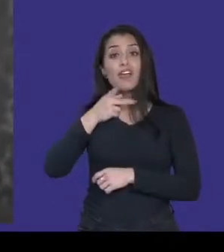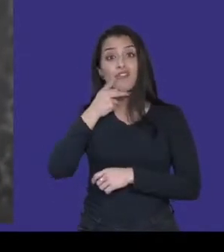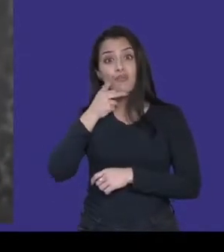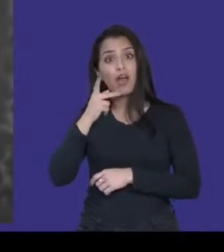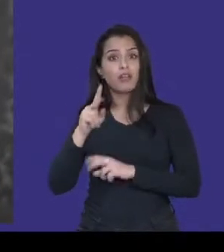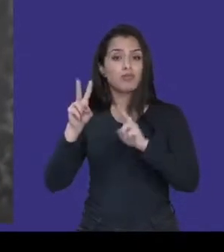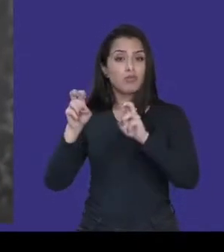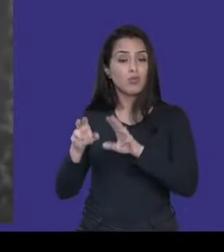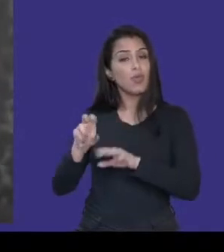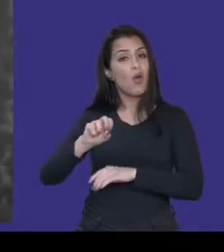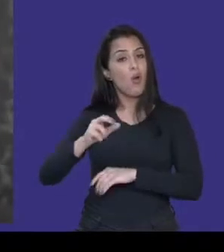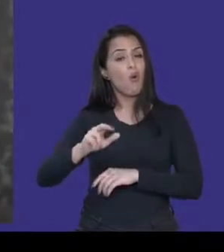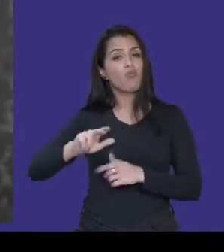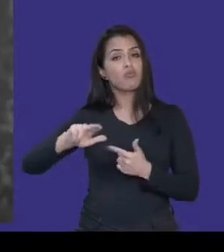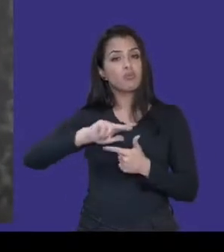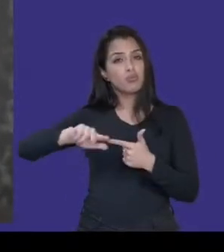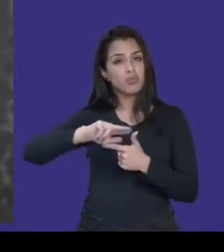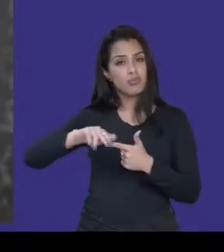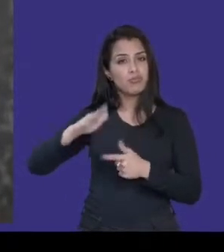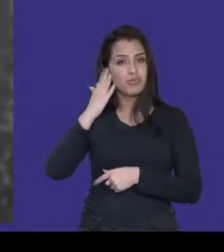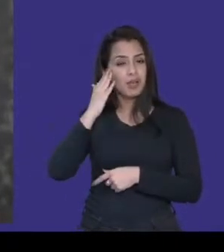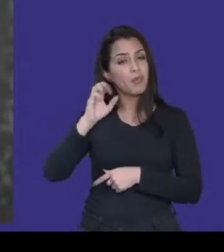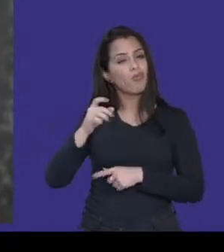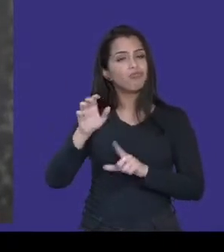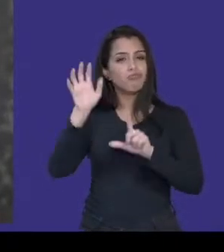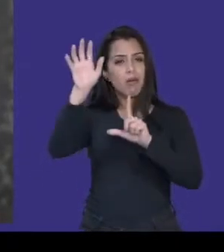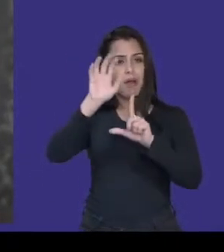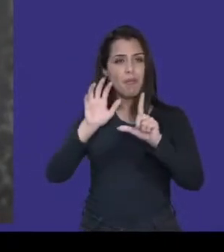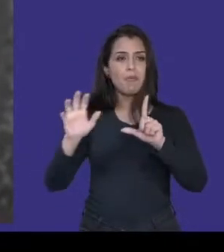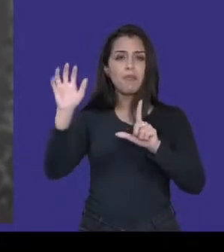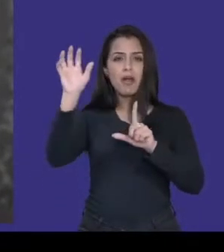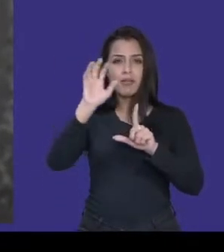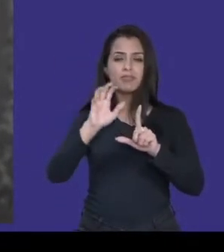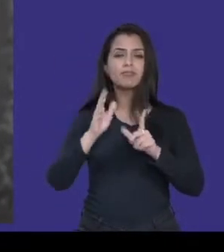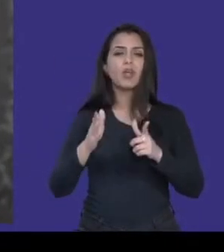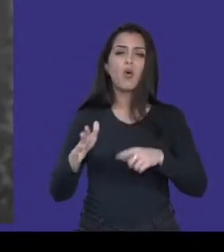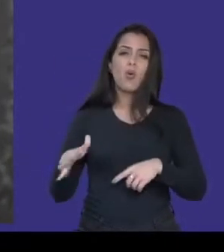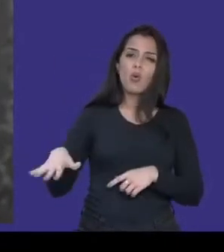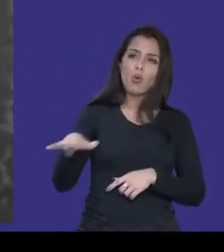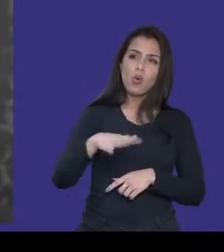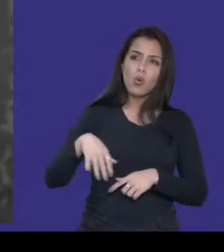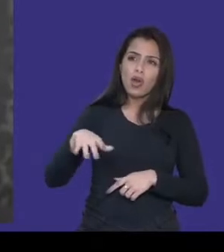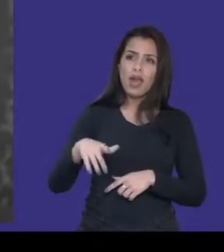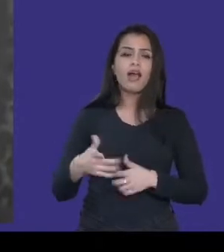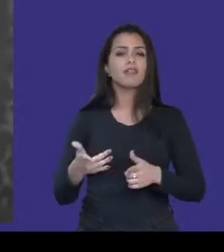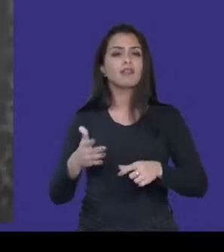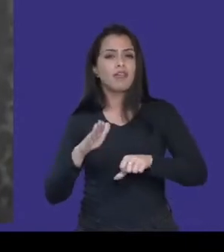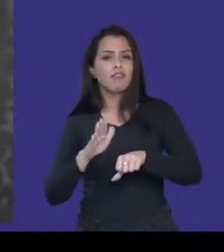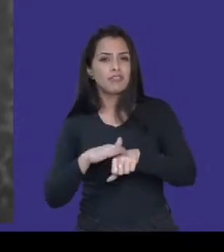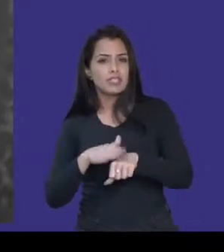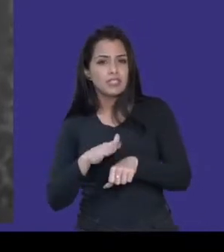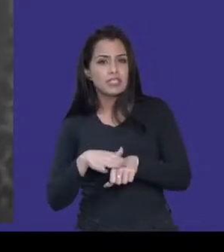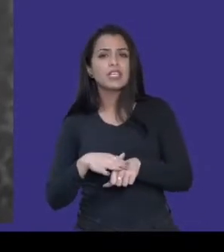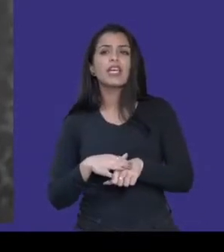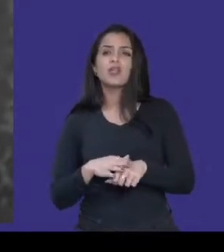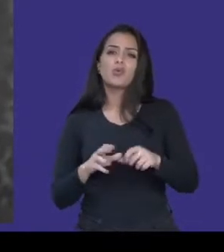streaming, né? As pessoas podem acompanhar aquele estúdio onde está sendo feito o podcast, ou mesmo as telas, como a gente está